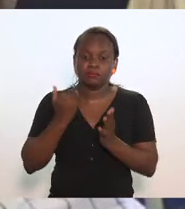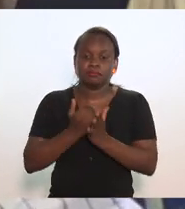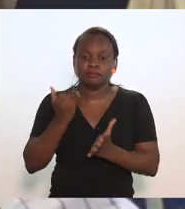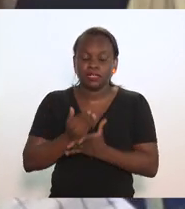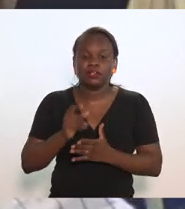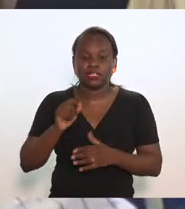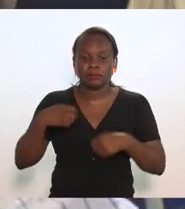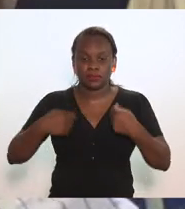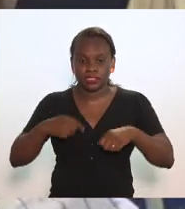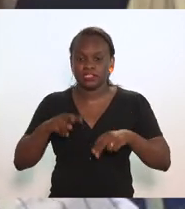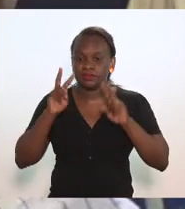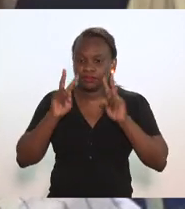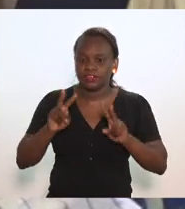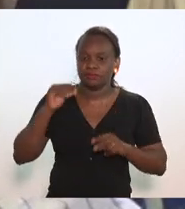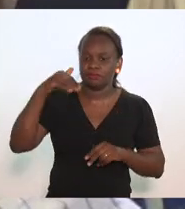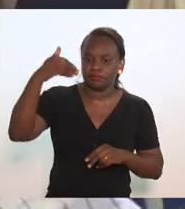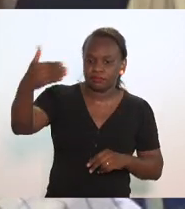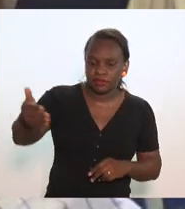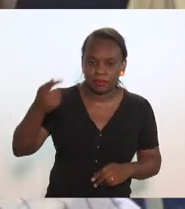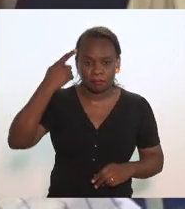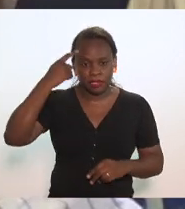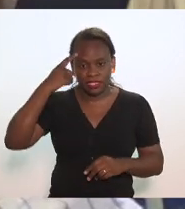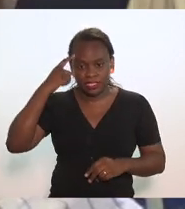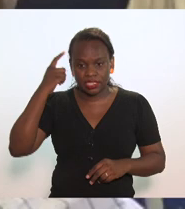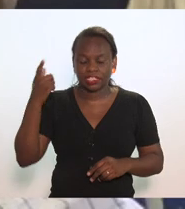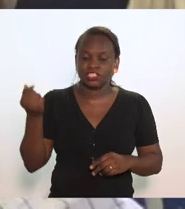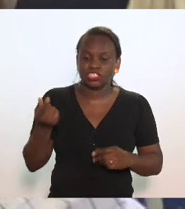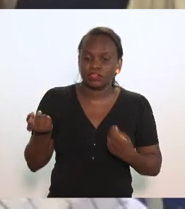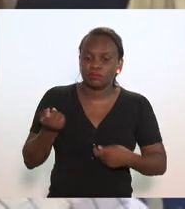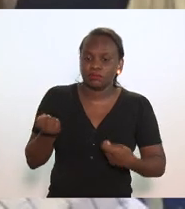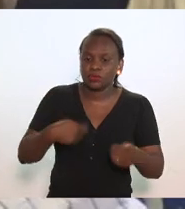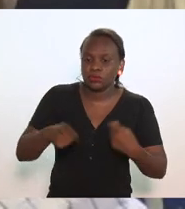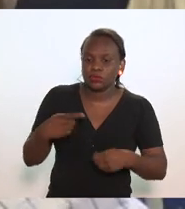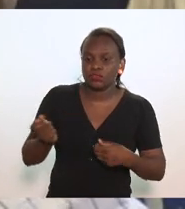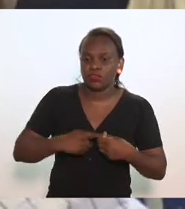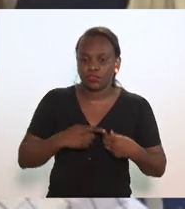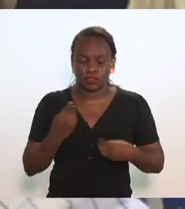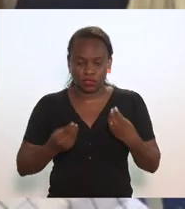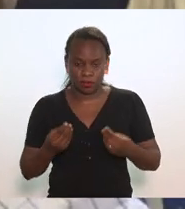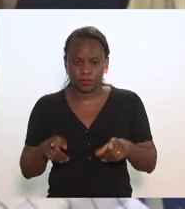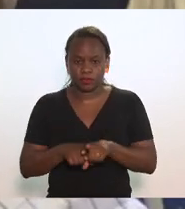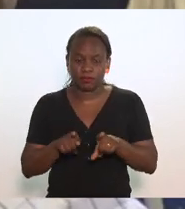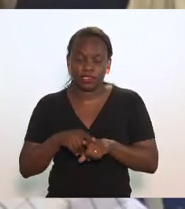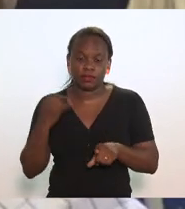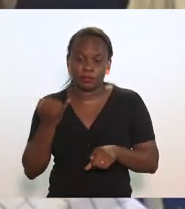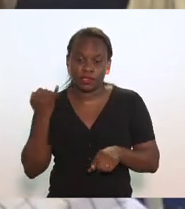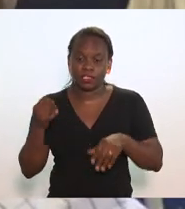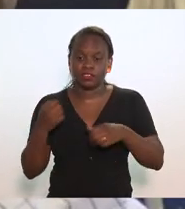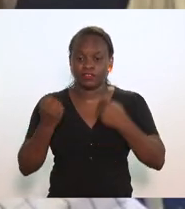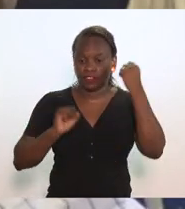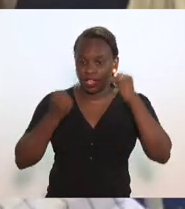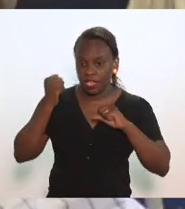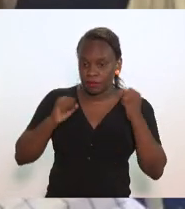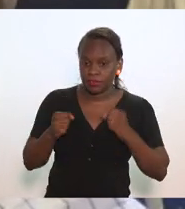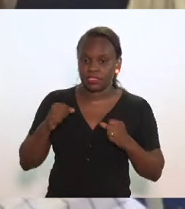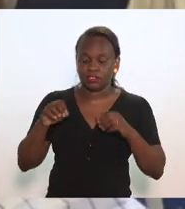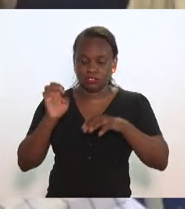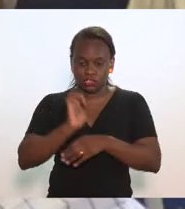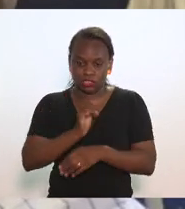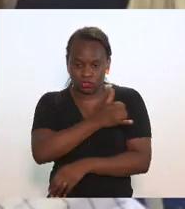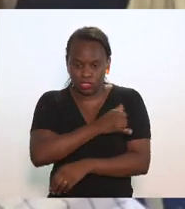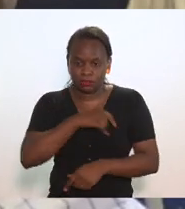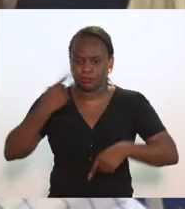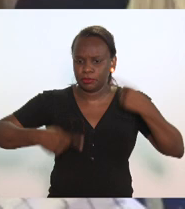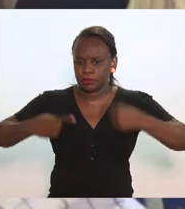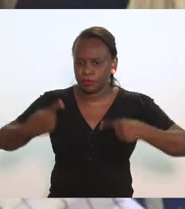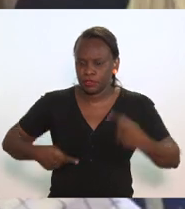é hora de olharmos para frente, de pensar na retomada econômica. E é fundamental que a indústria do Estado tenha competitividade e, com